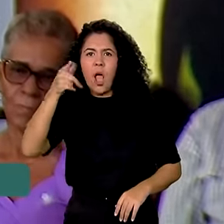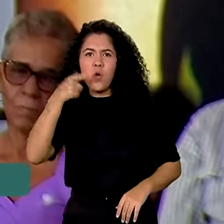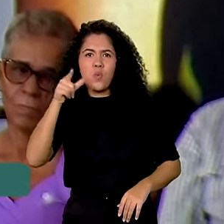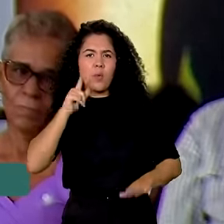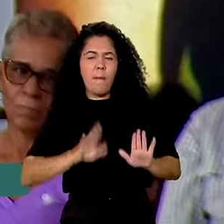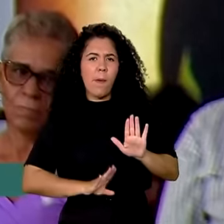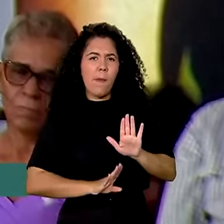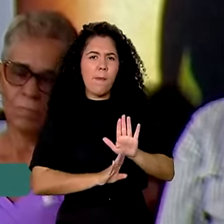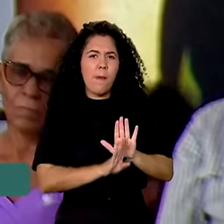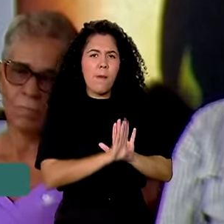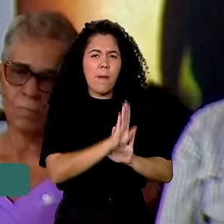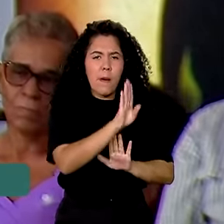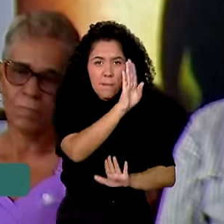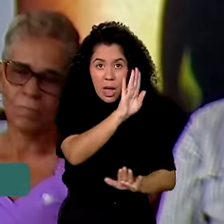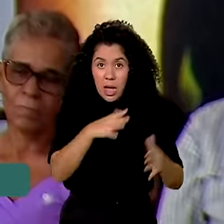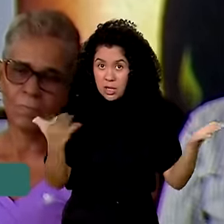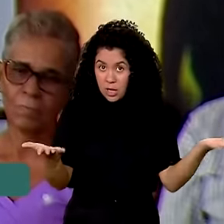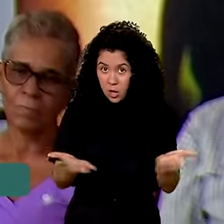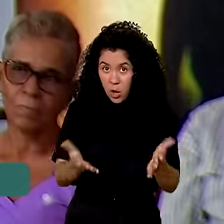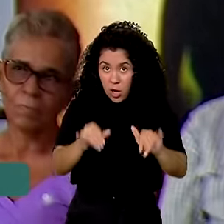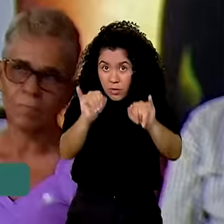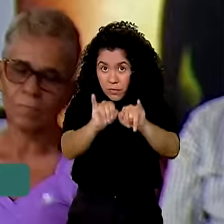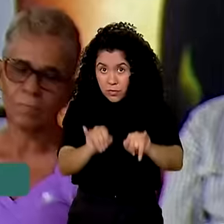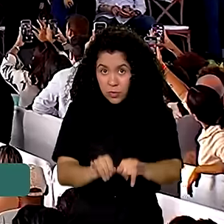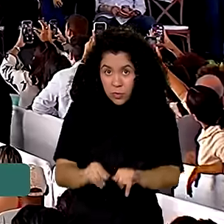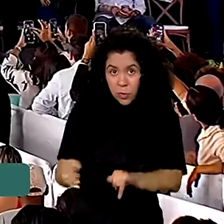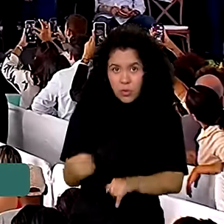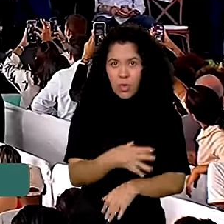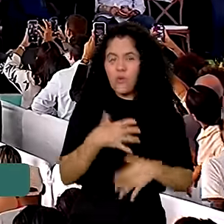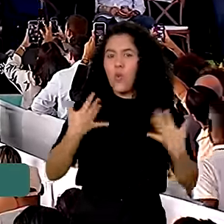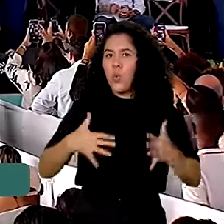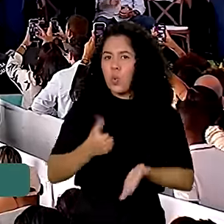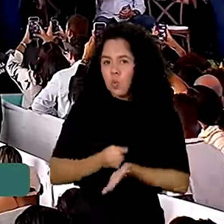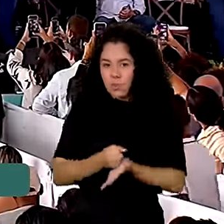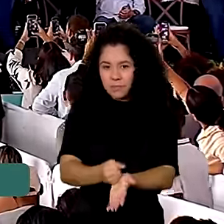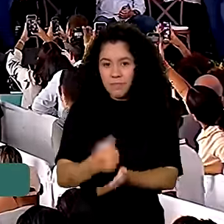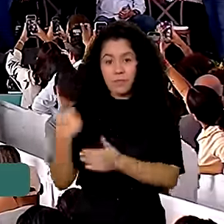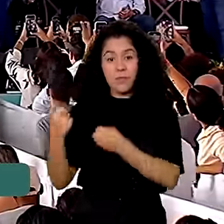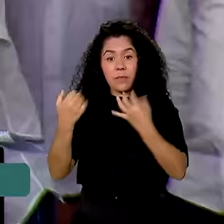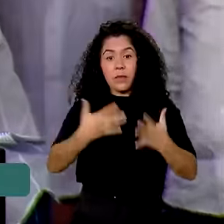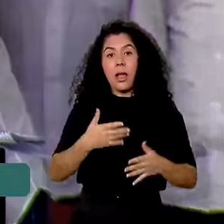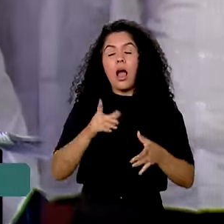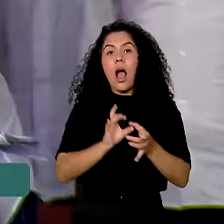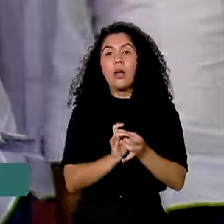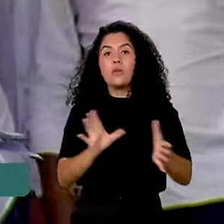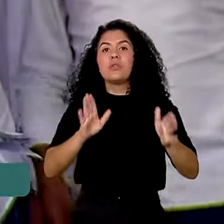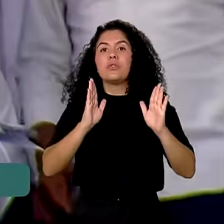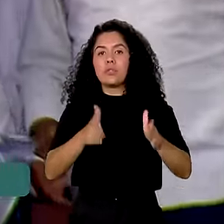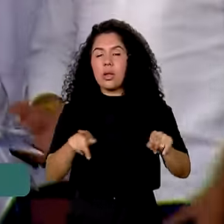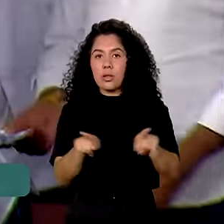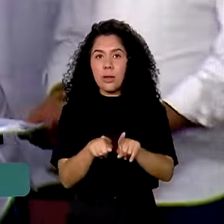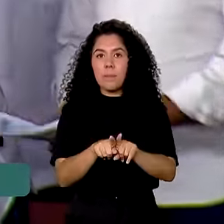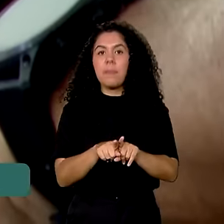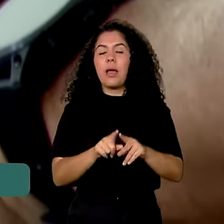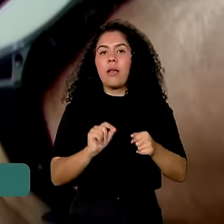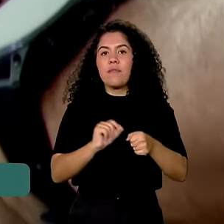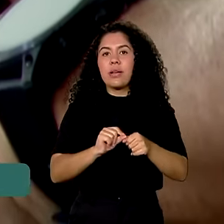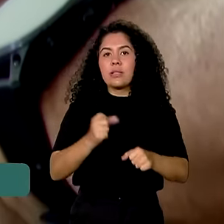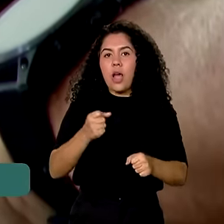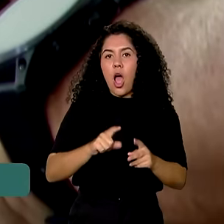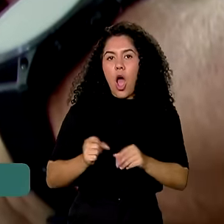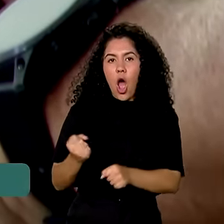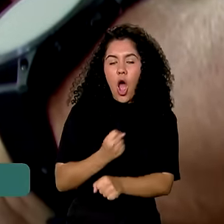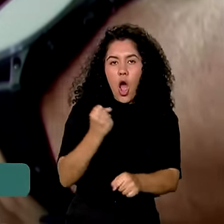Brasil. E com essa infraestrutura, vai ajudar demais. Outra autorização foi para execução de obras na Ferrovia de